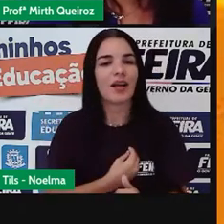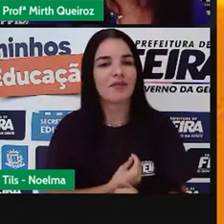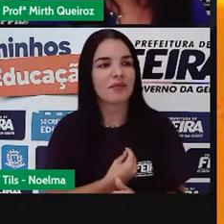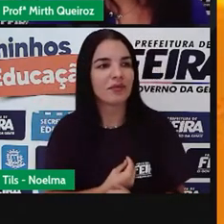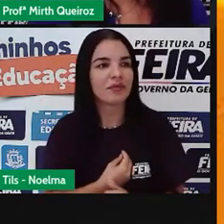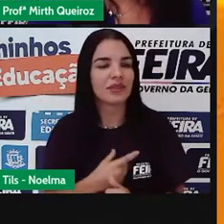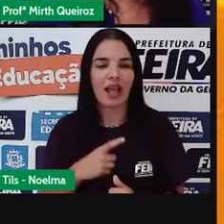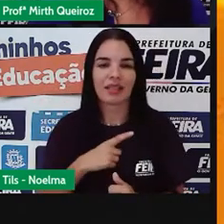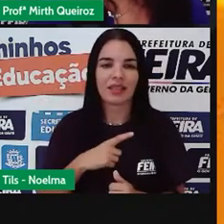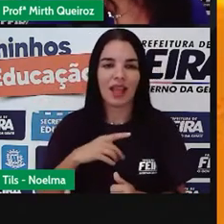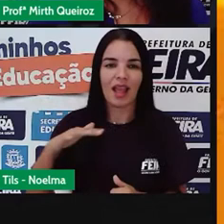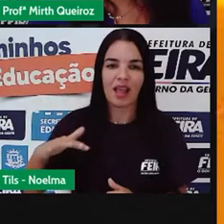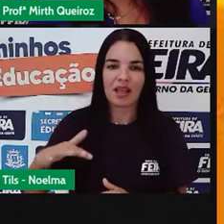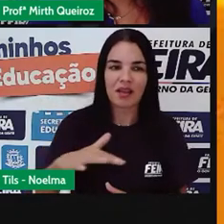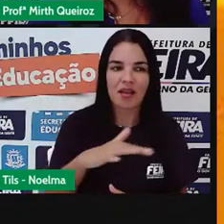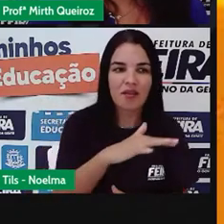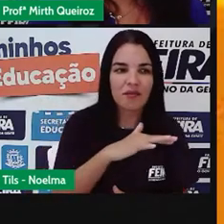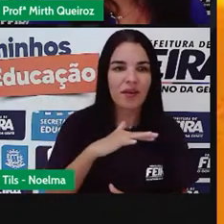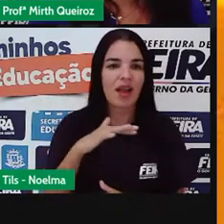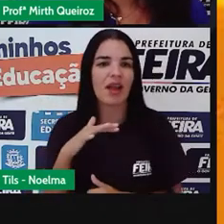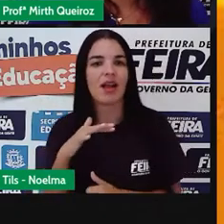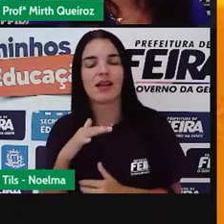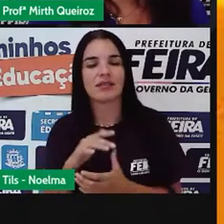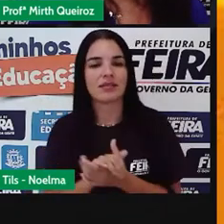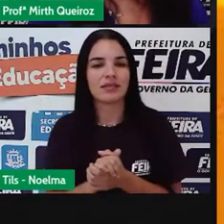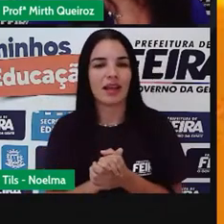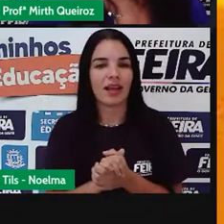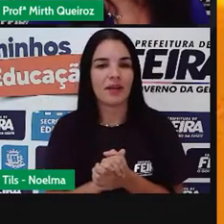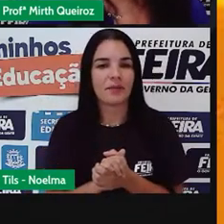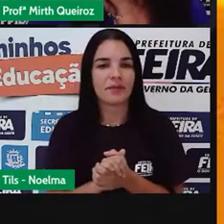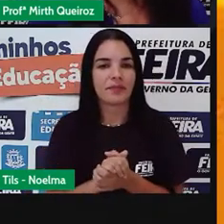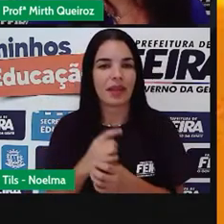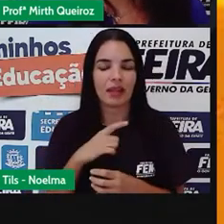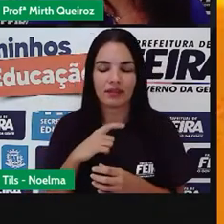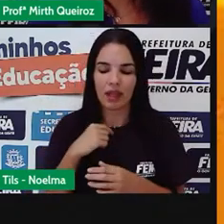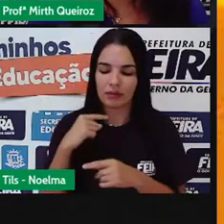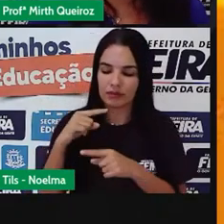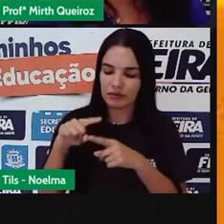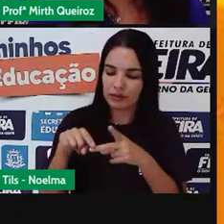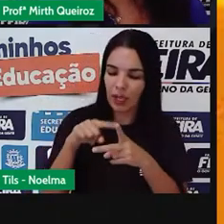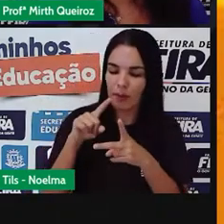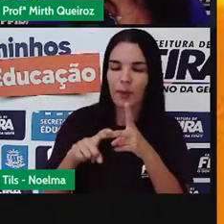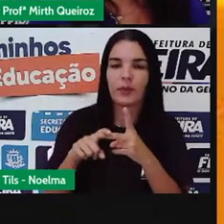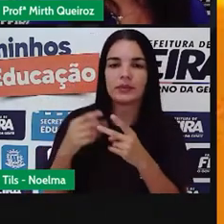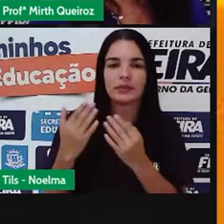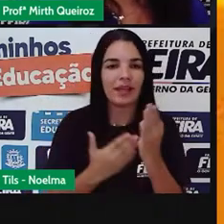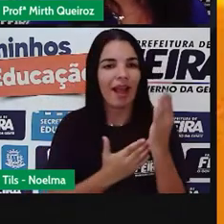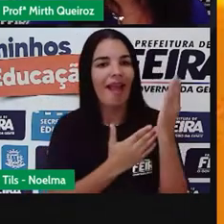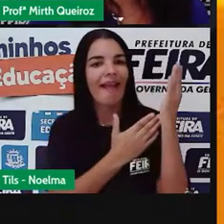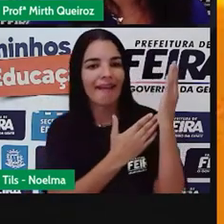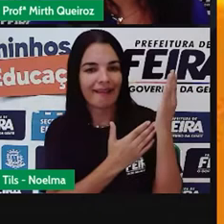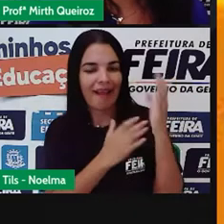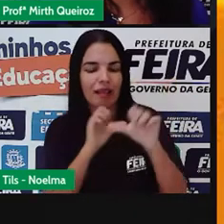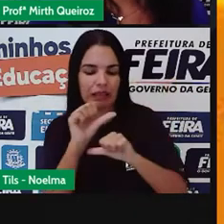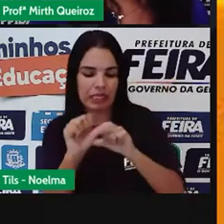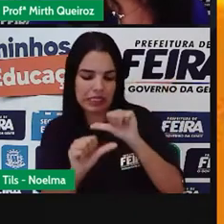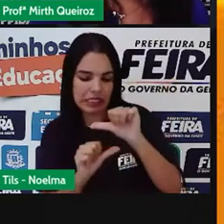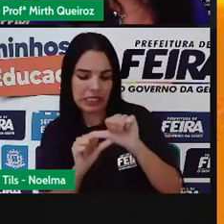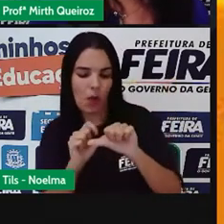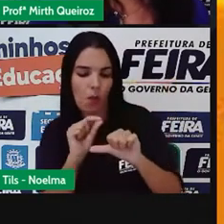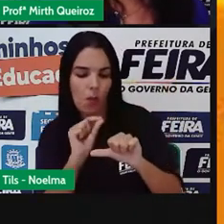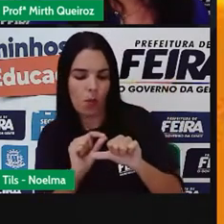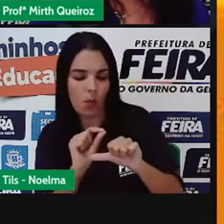infância, que quando a gente é criança passa pela puberdade, que é a fase de transição